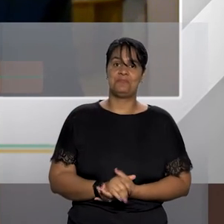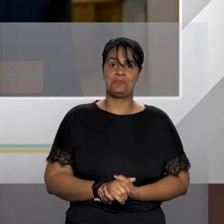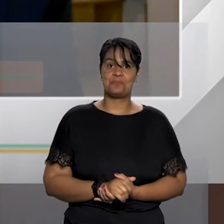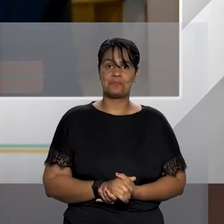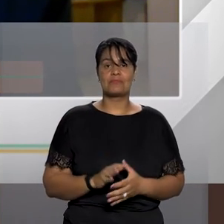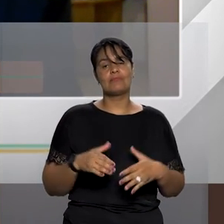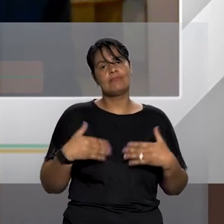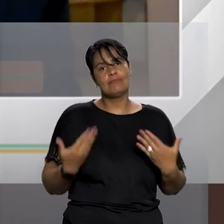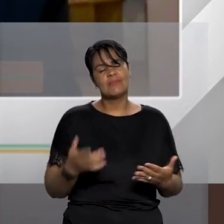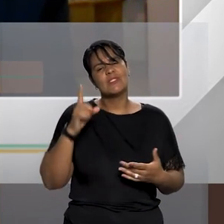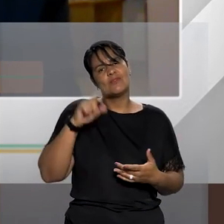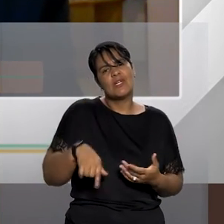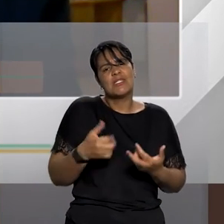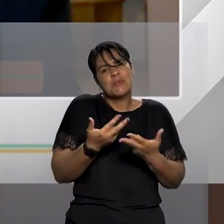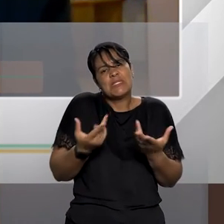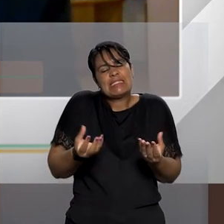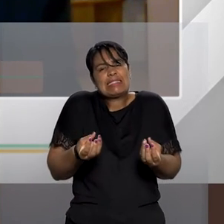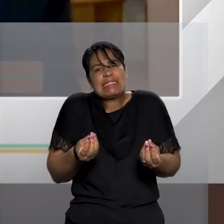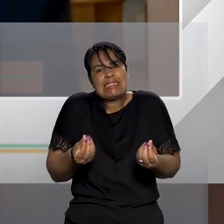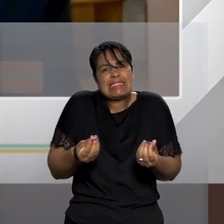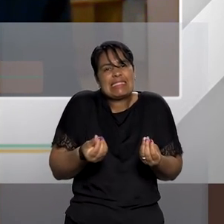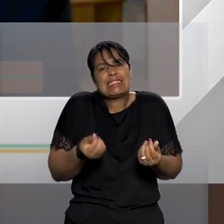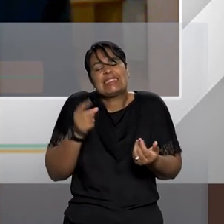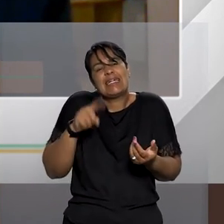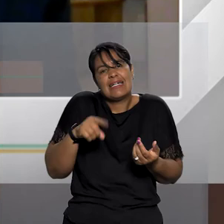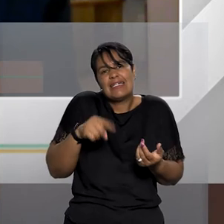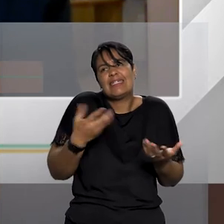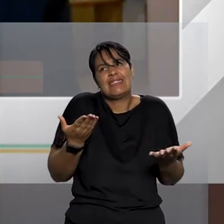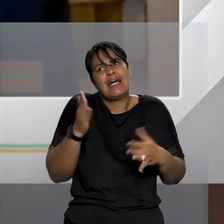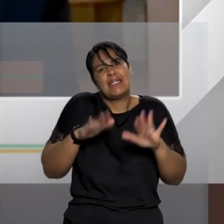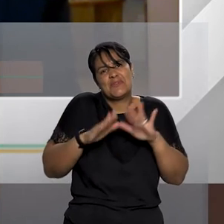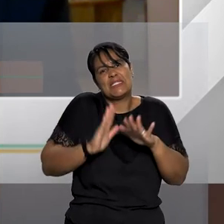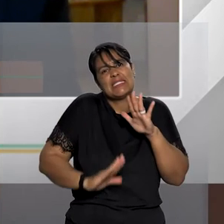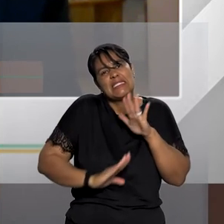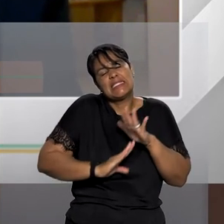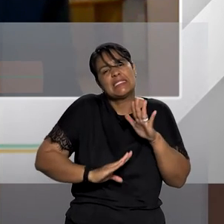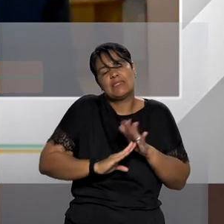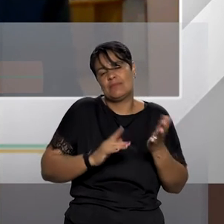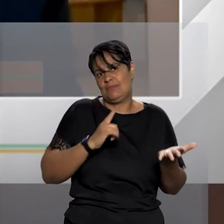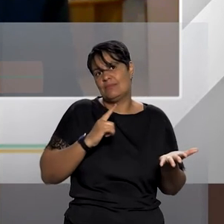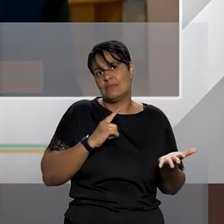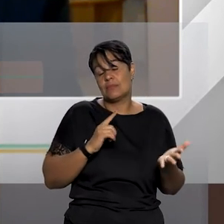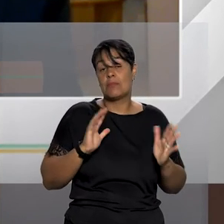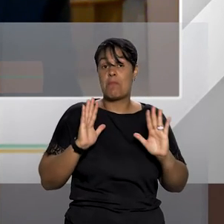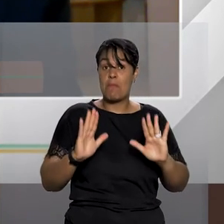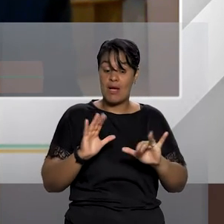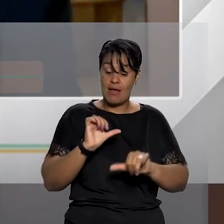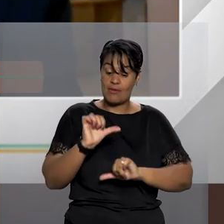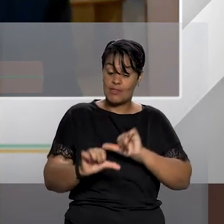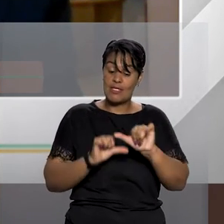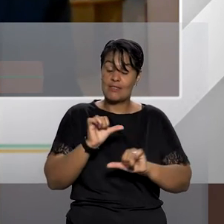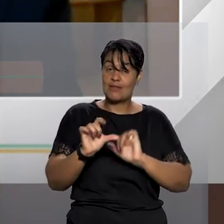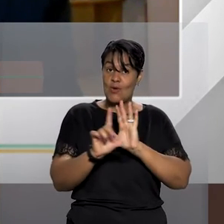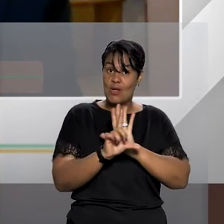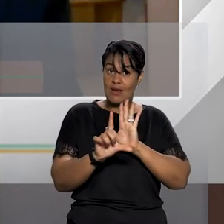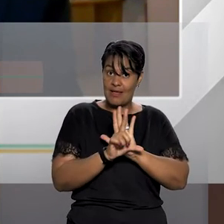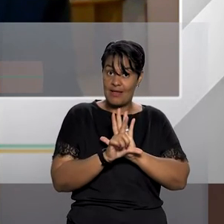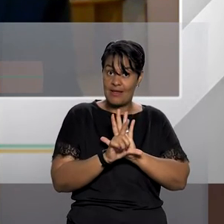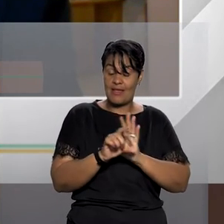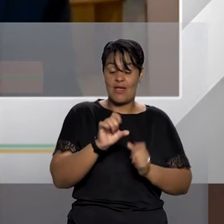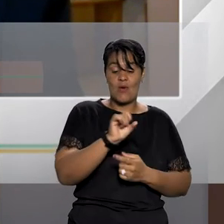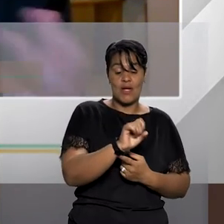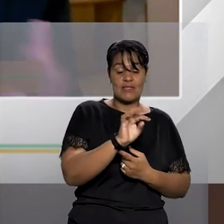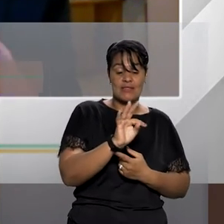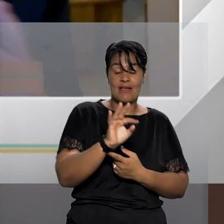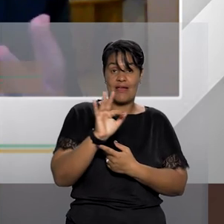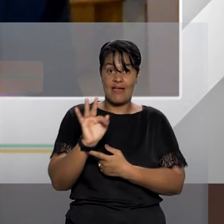muito precário que é uma situação muito limitada e essa alteração legislativa o Supremo Tribunal Federal acabou por